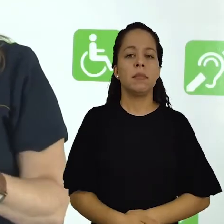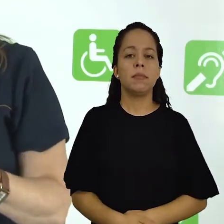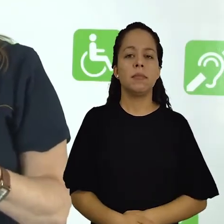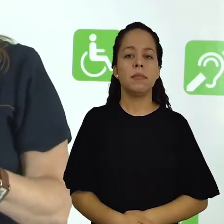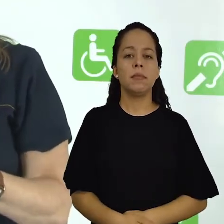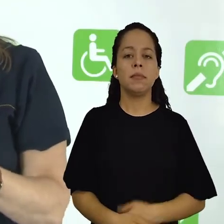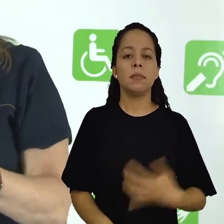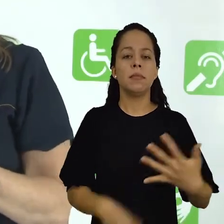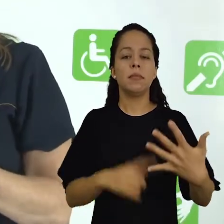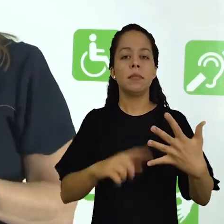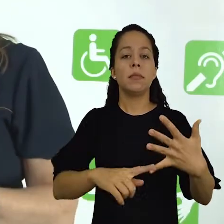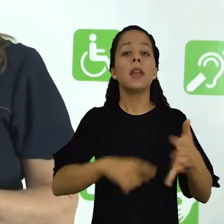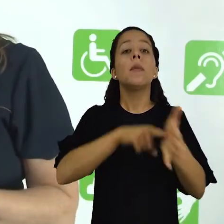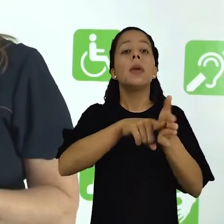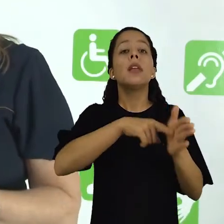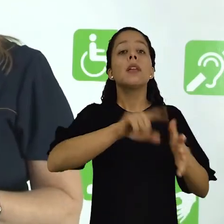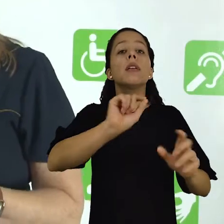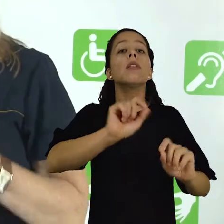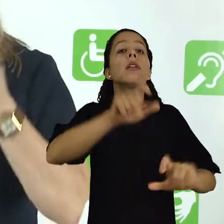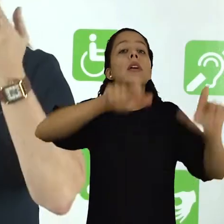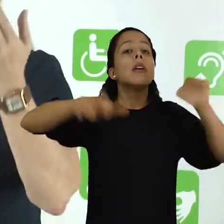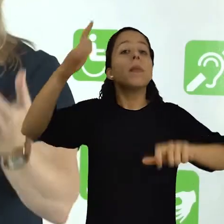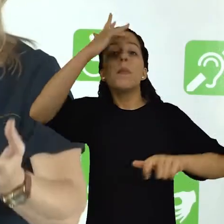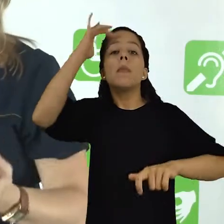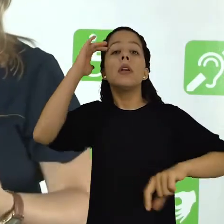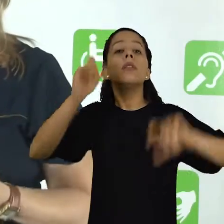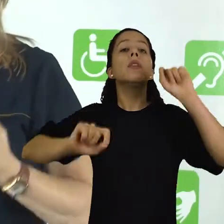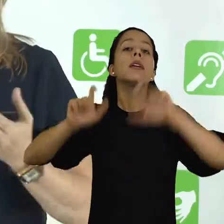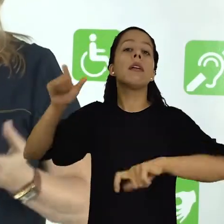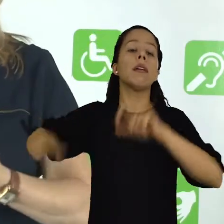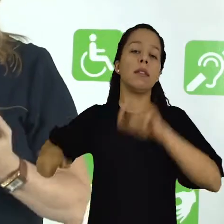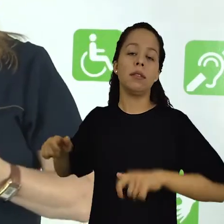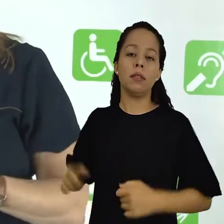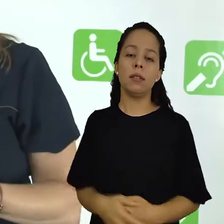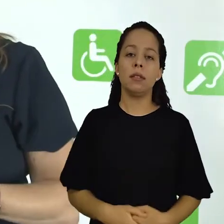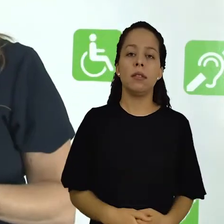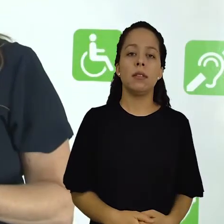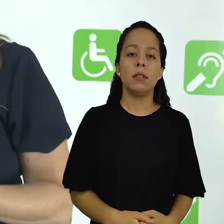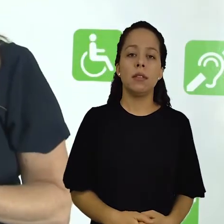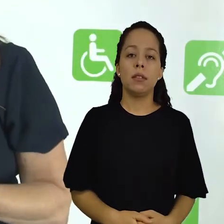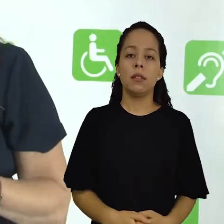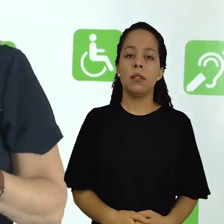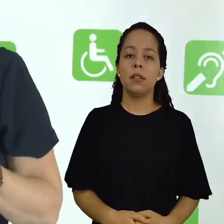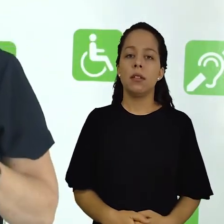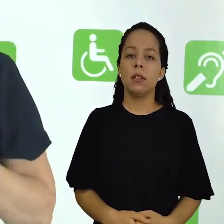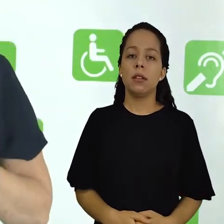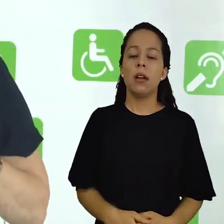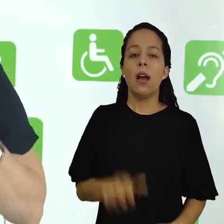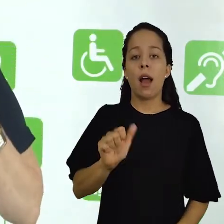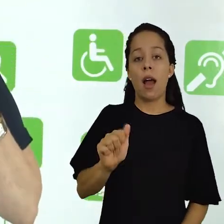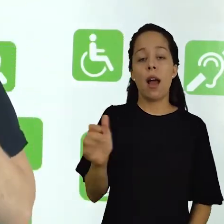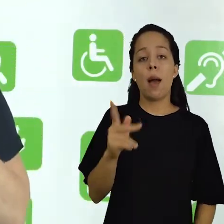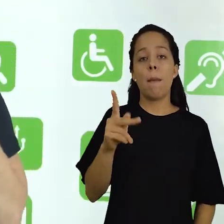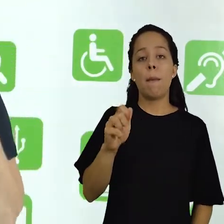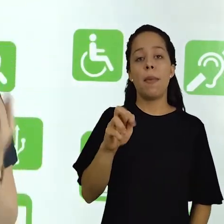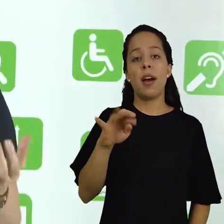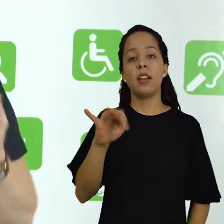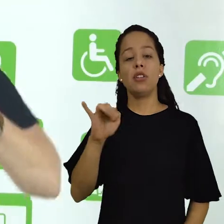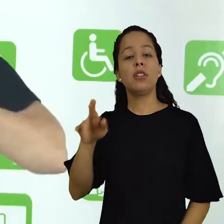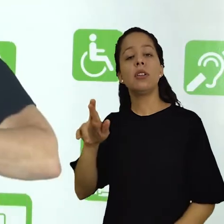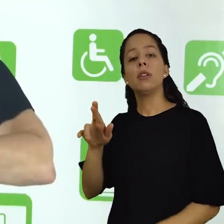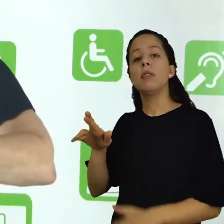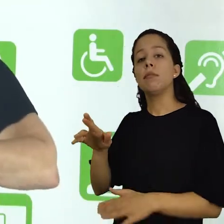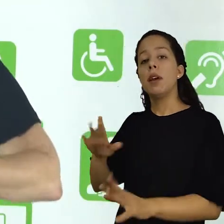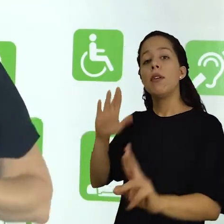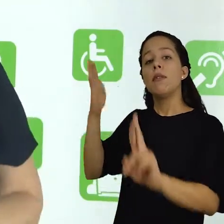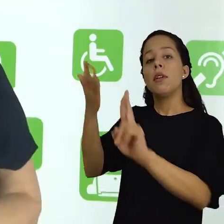essa pesquisa será realizada? Com quem ela vai ser realizada? A partir de qual